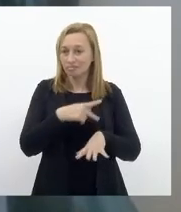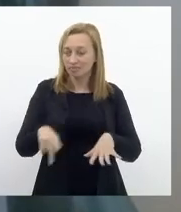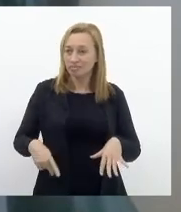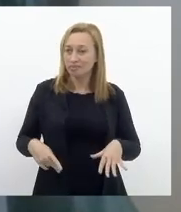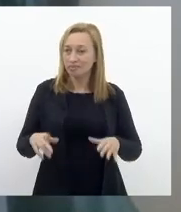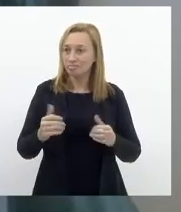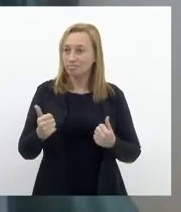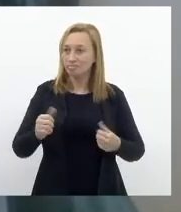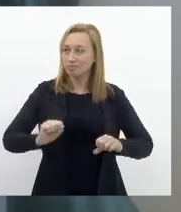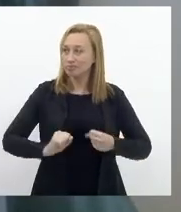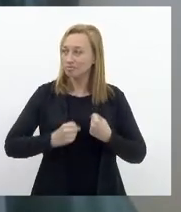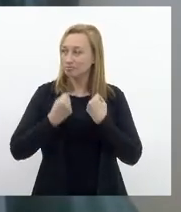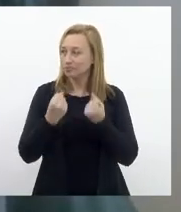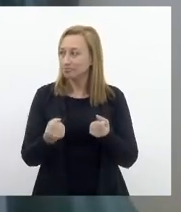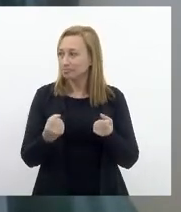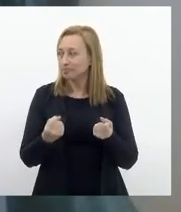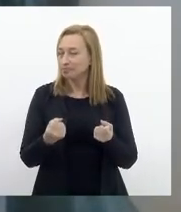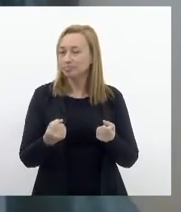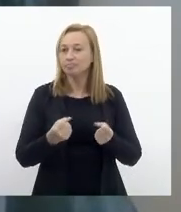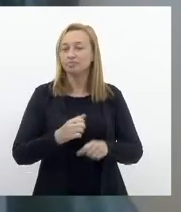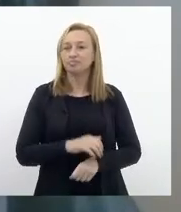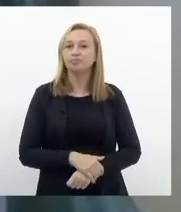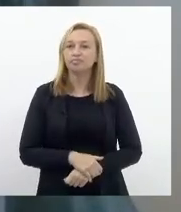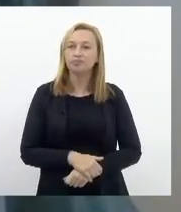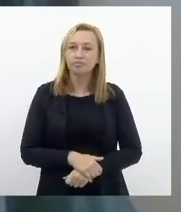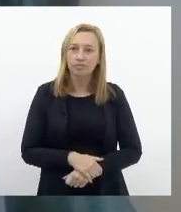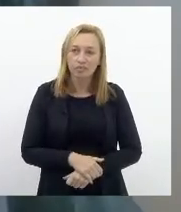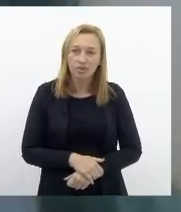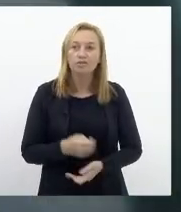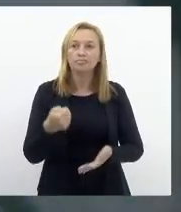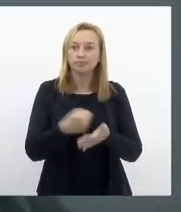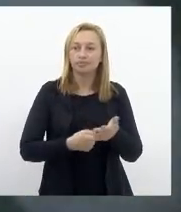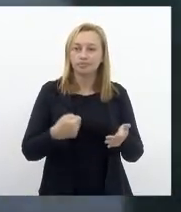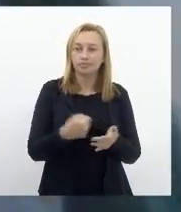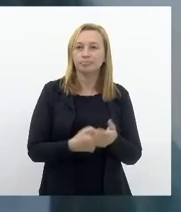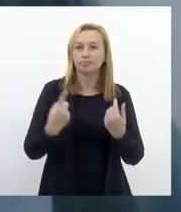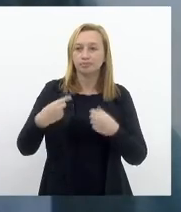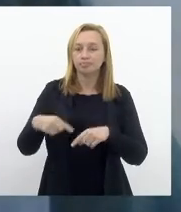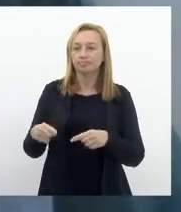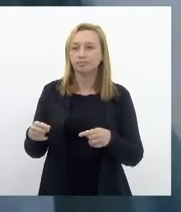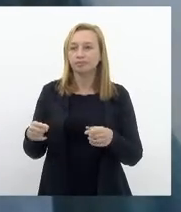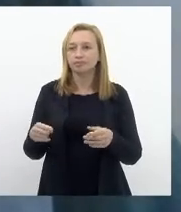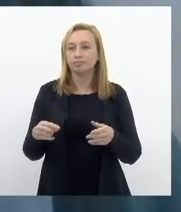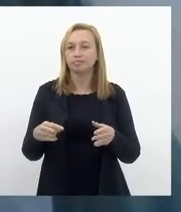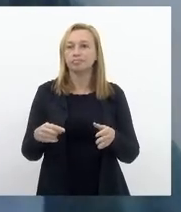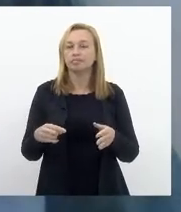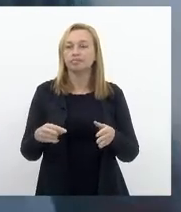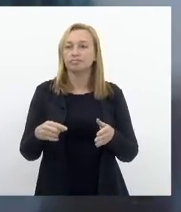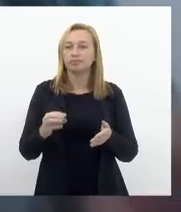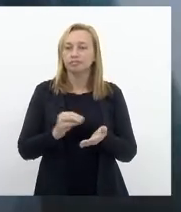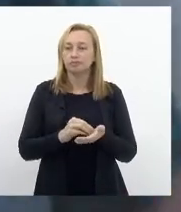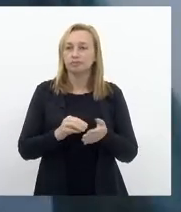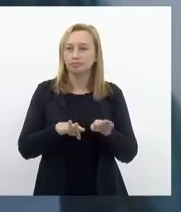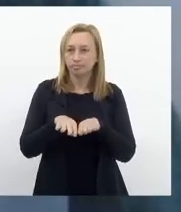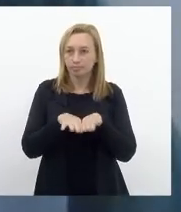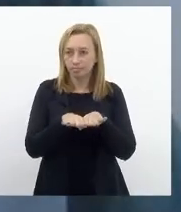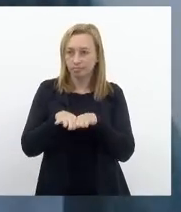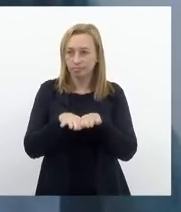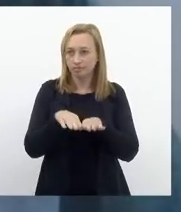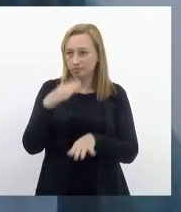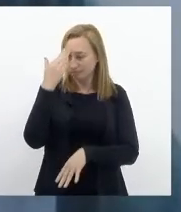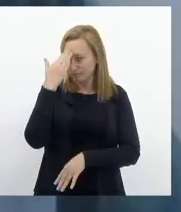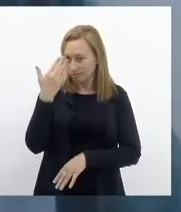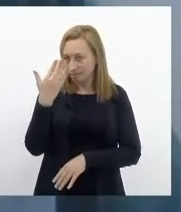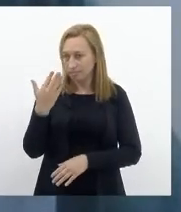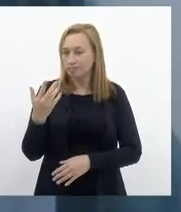defesa da liberdade religiosa e a luta contra a desigualdade social. Parabéns, Tiazul, e obrigado por ter dado